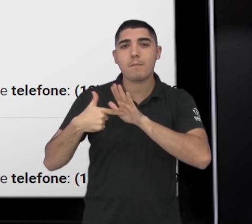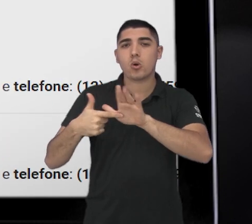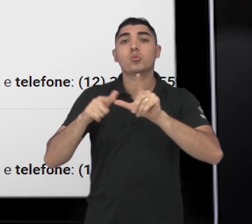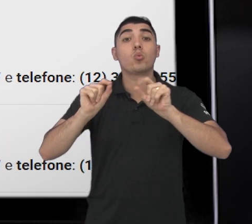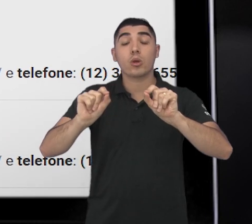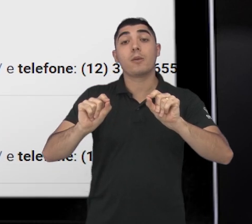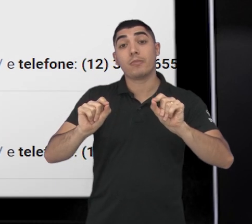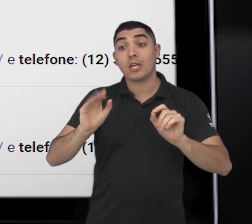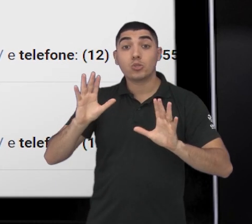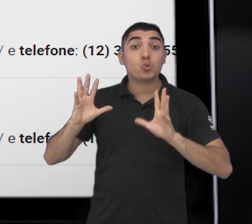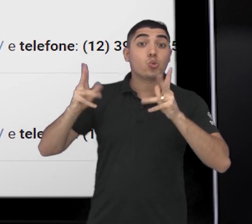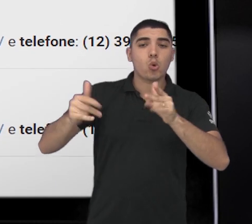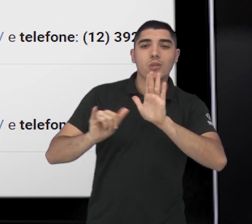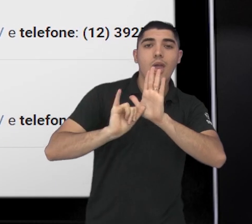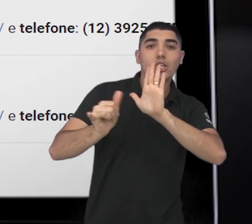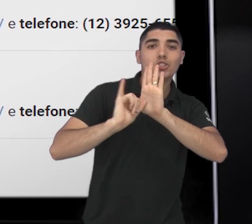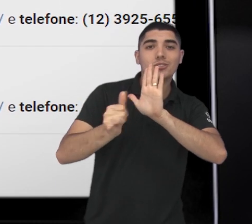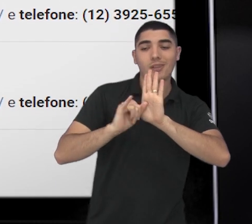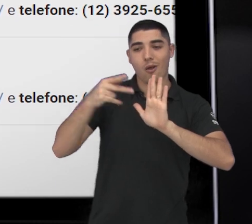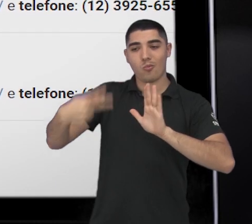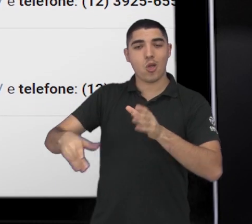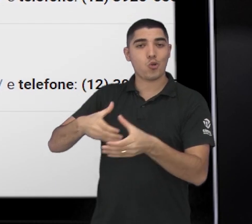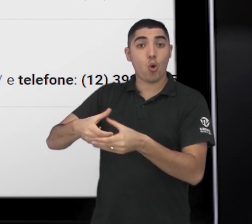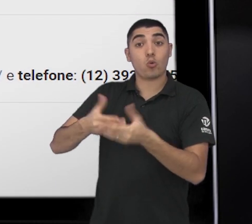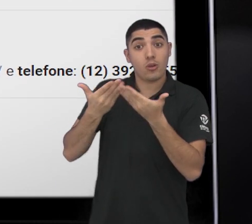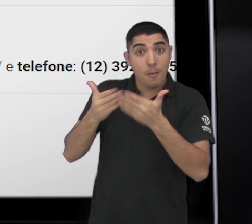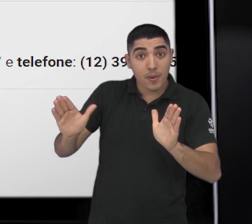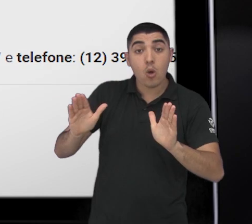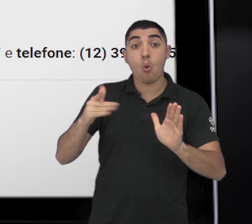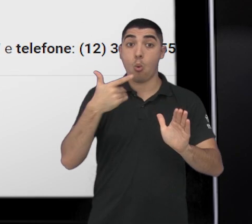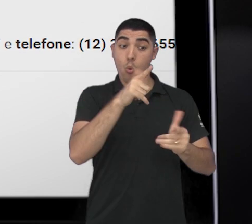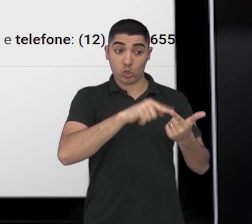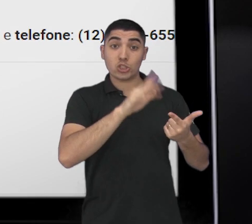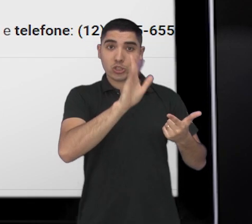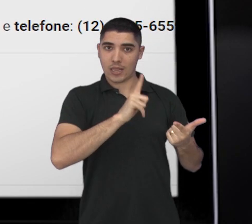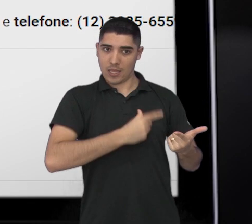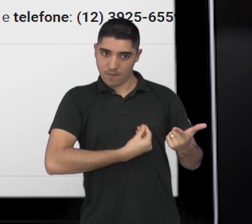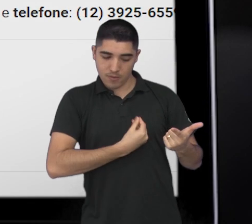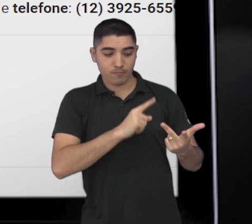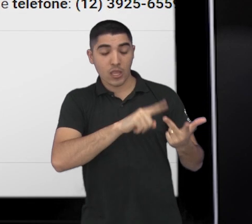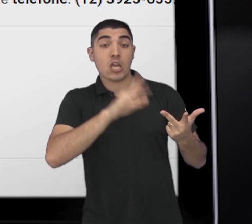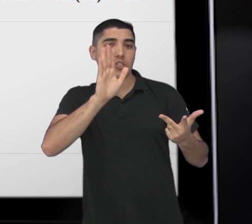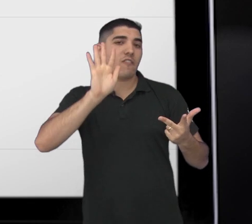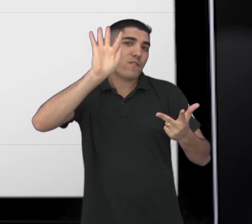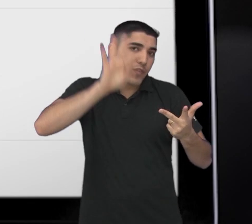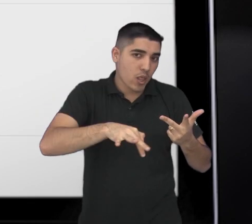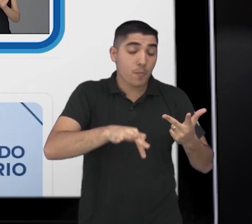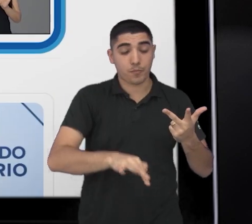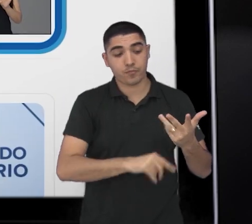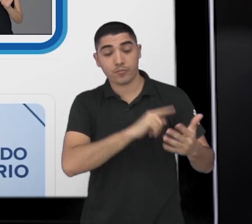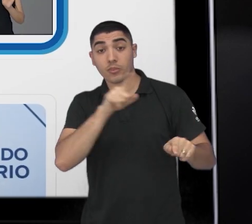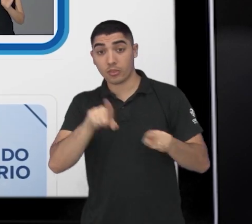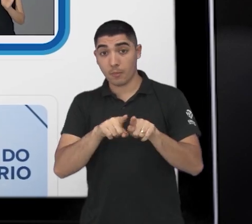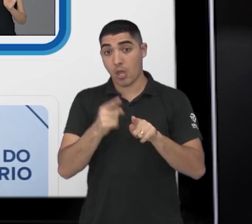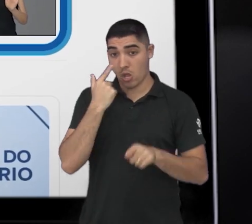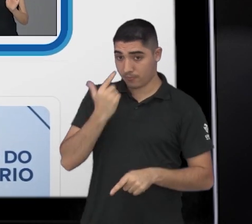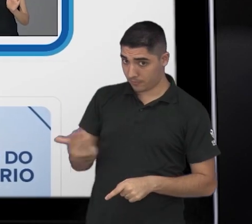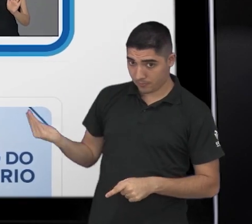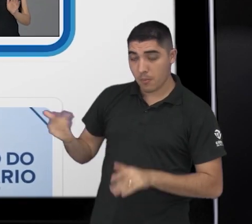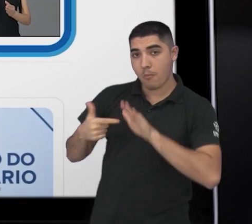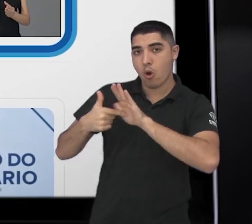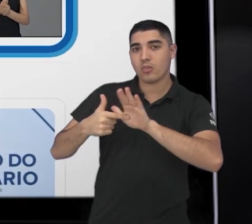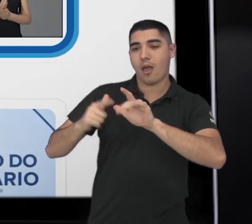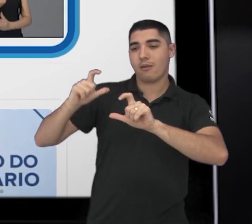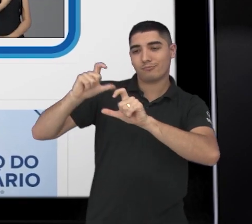internauta tem acesso a todos os editais dos concursos em aberto, em andamento e os que já foram encerrados. Na página da TV